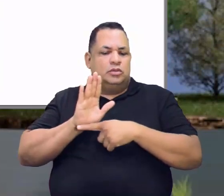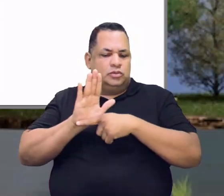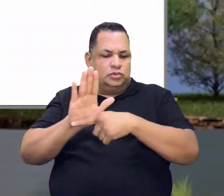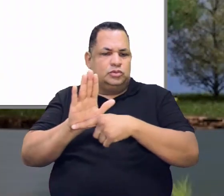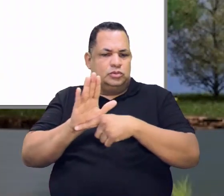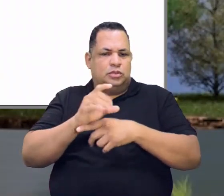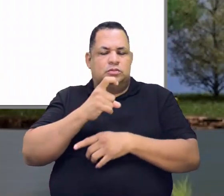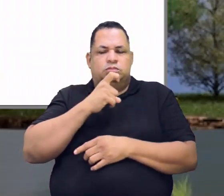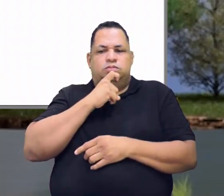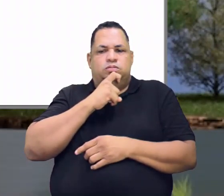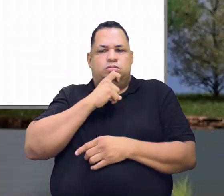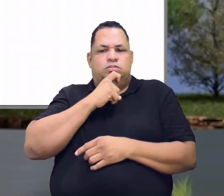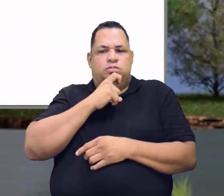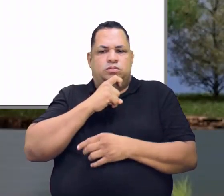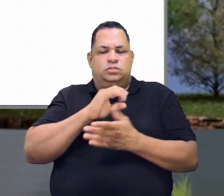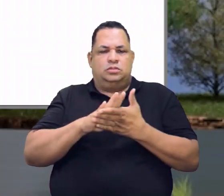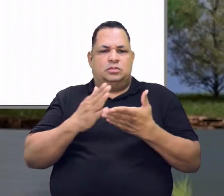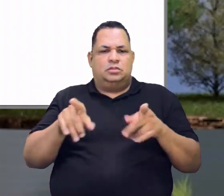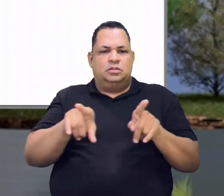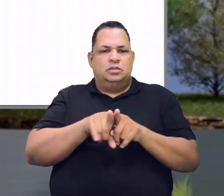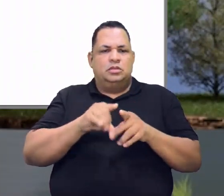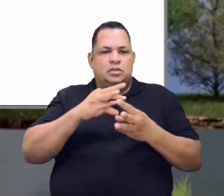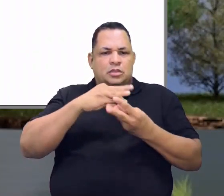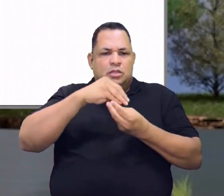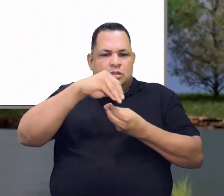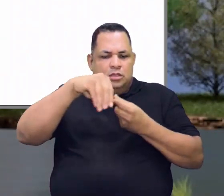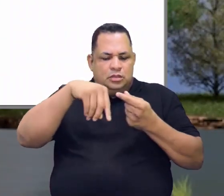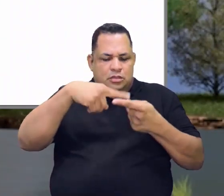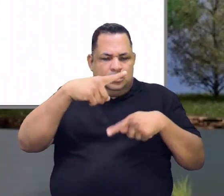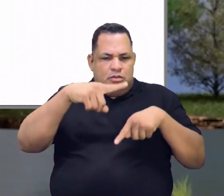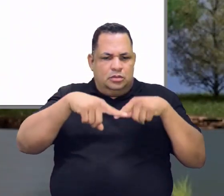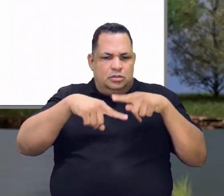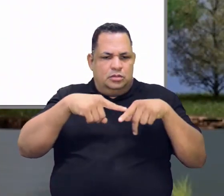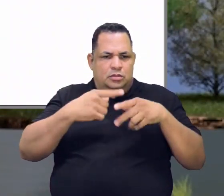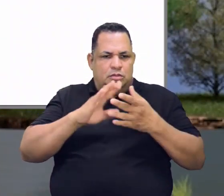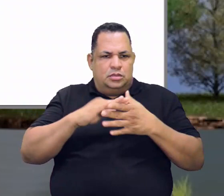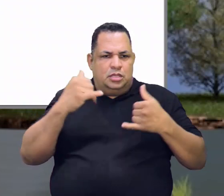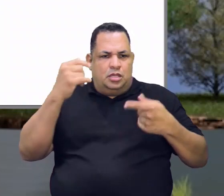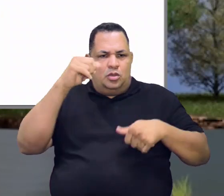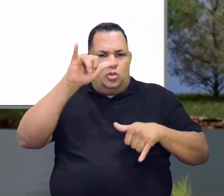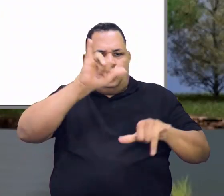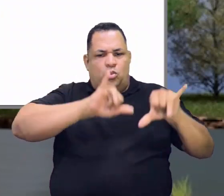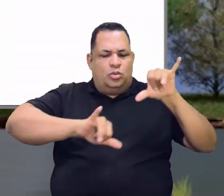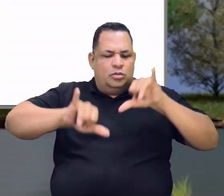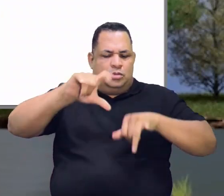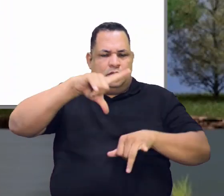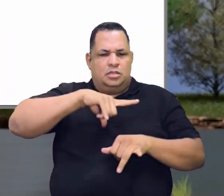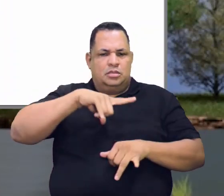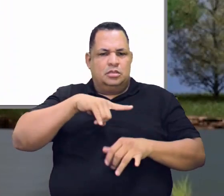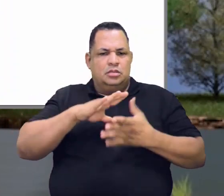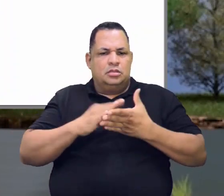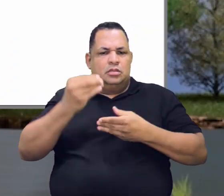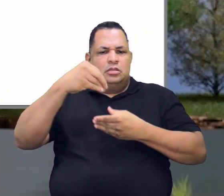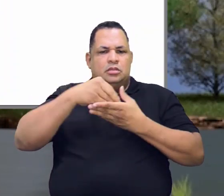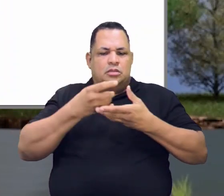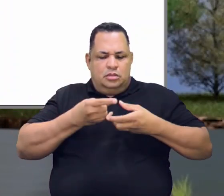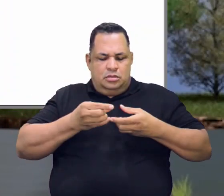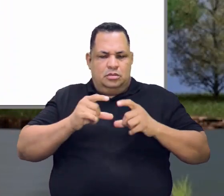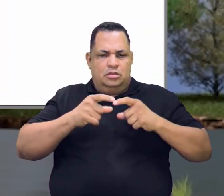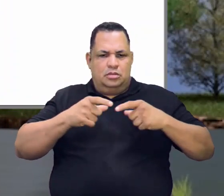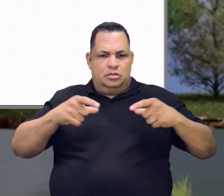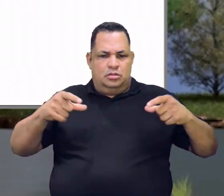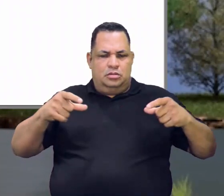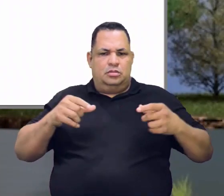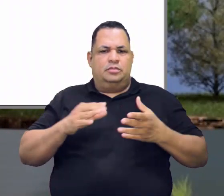refrigerar. A composição que está nessa lata aqui é muito louco. É muito louco.